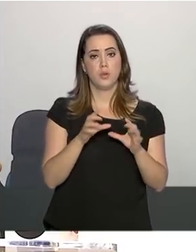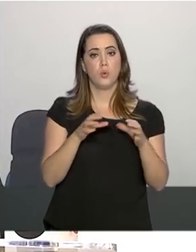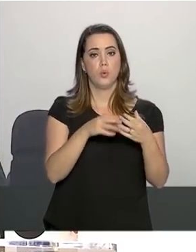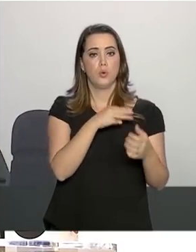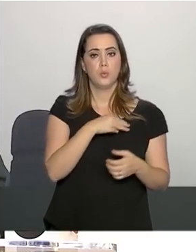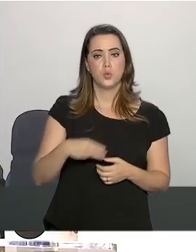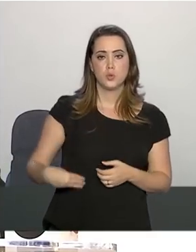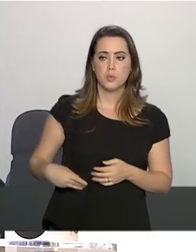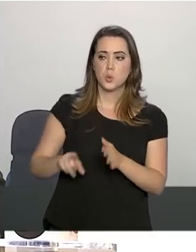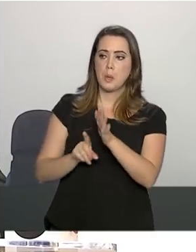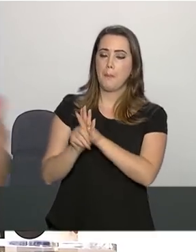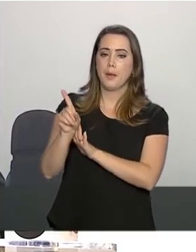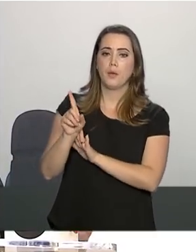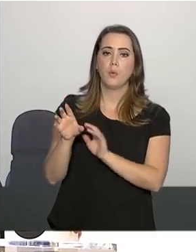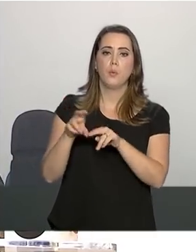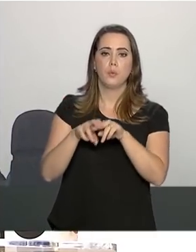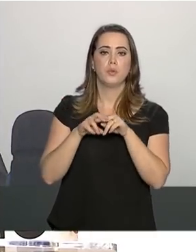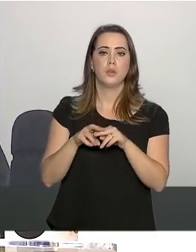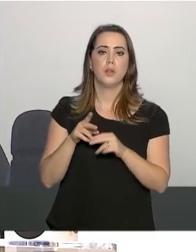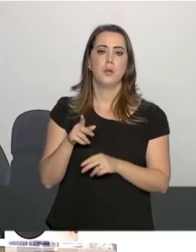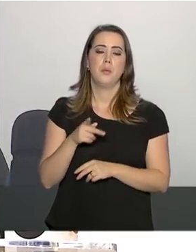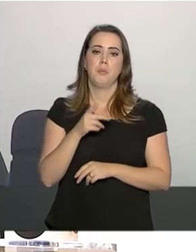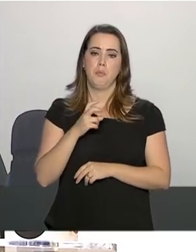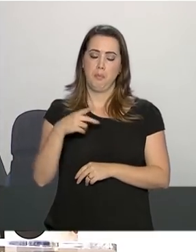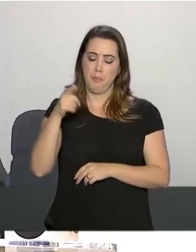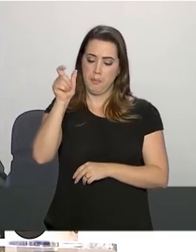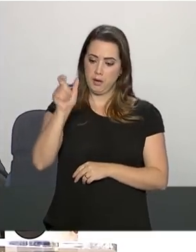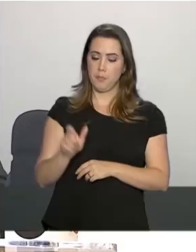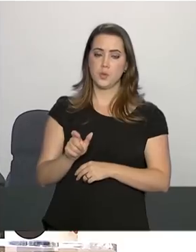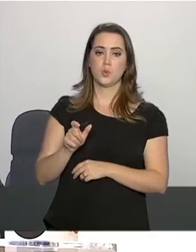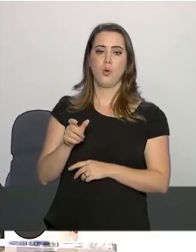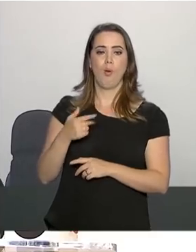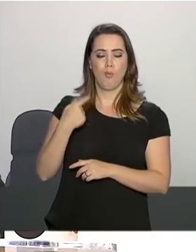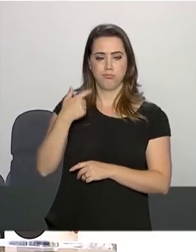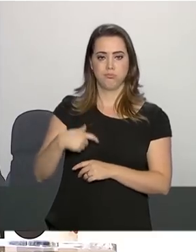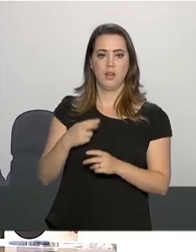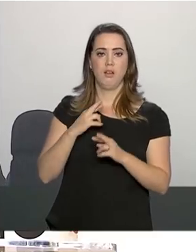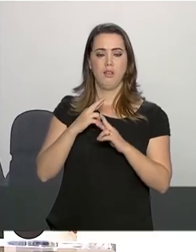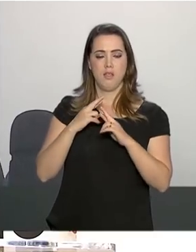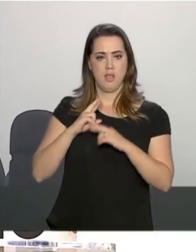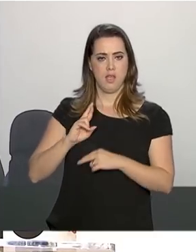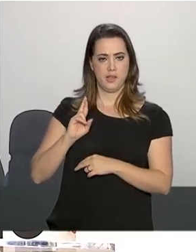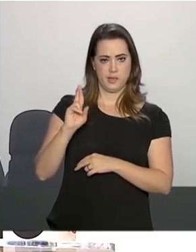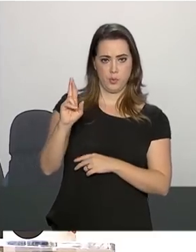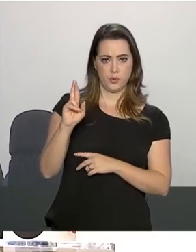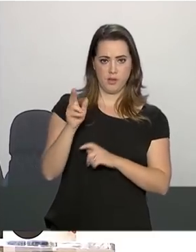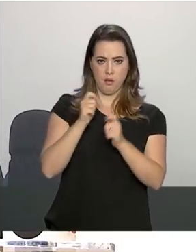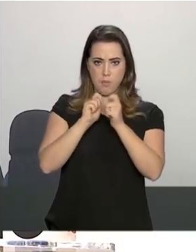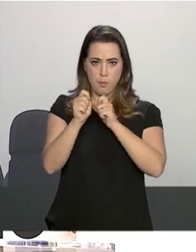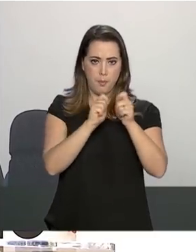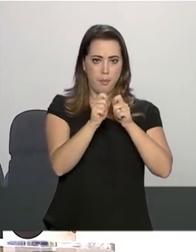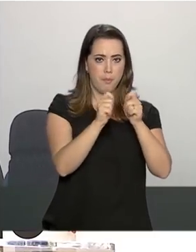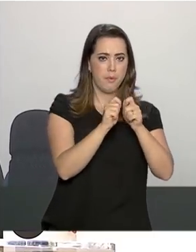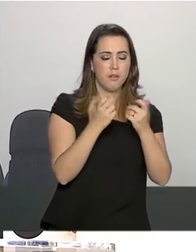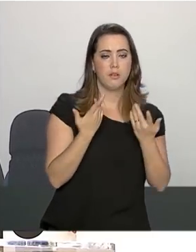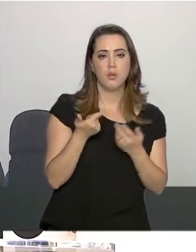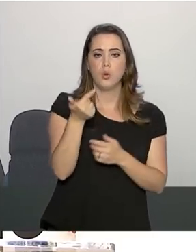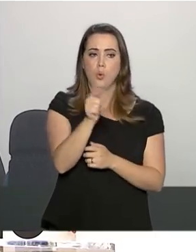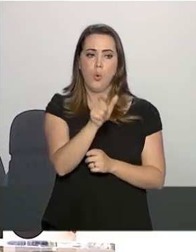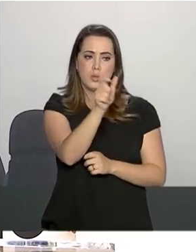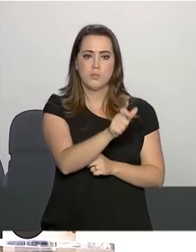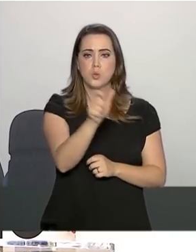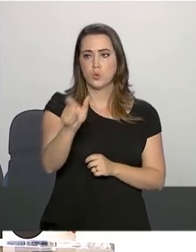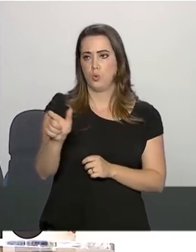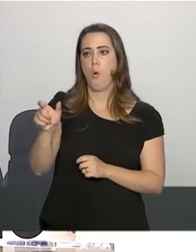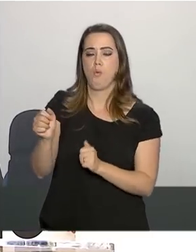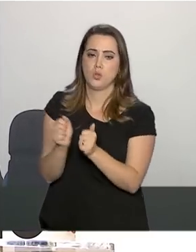reportam a ele por meio do porta-voz ou por meio do ajudante de ordem ou por meio de outros atores do governo que aqui se